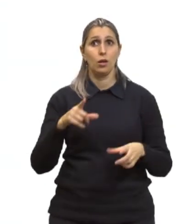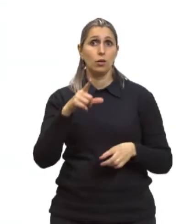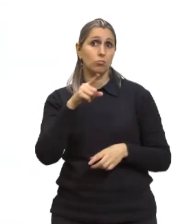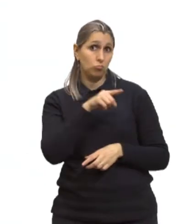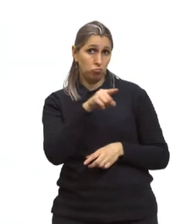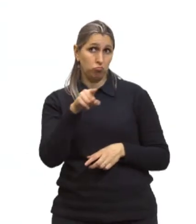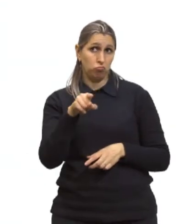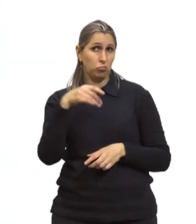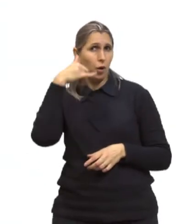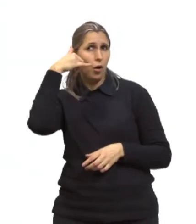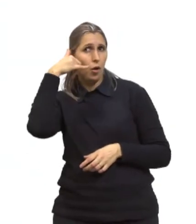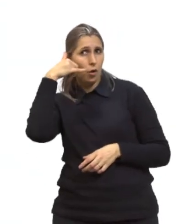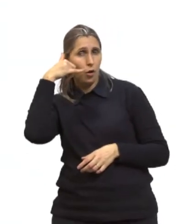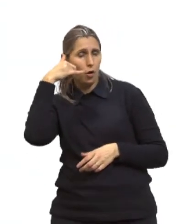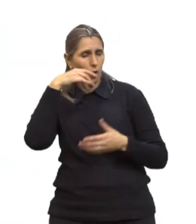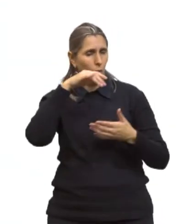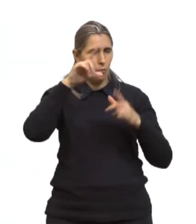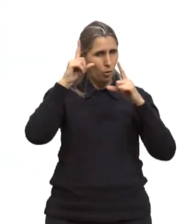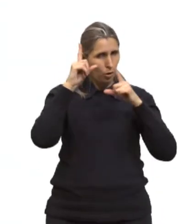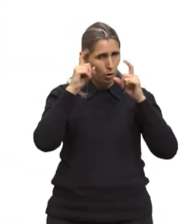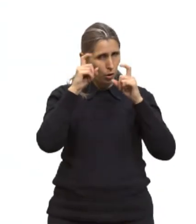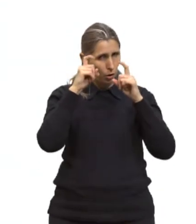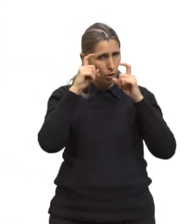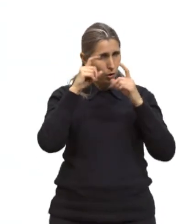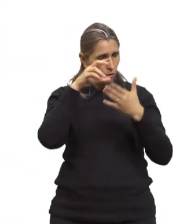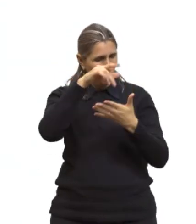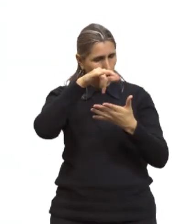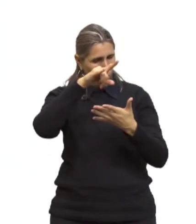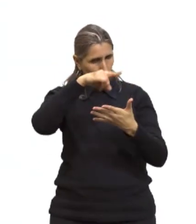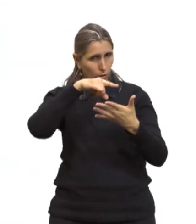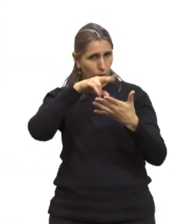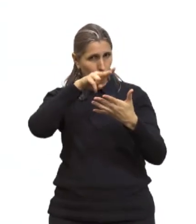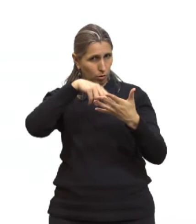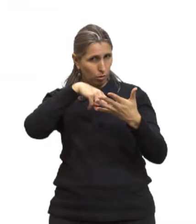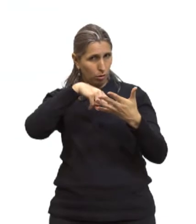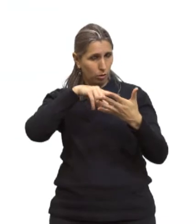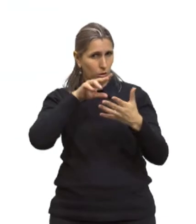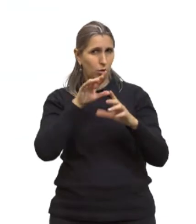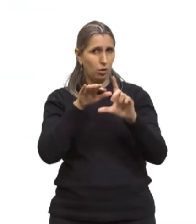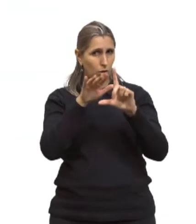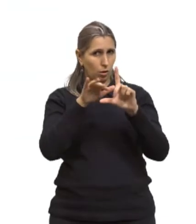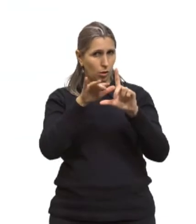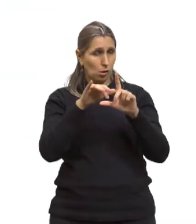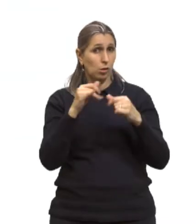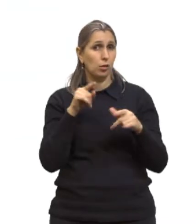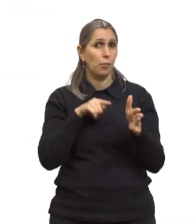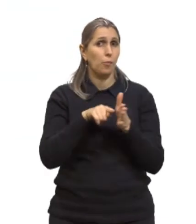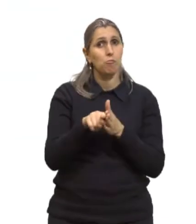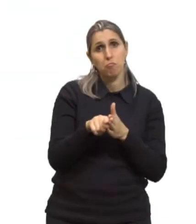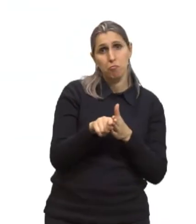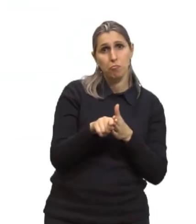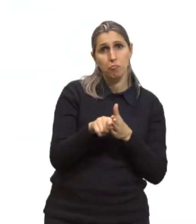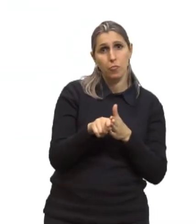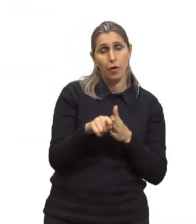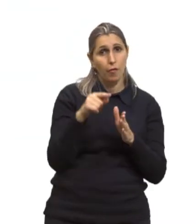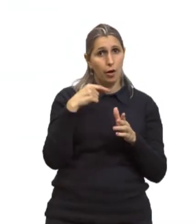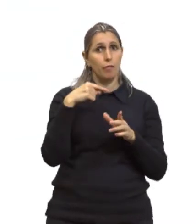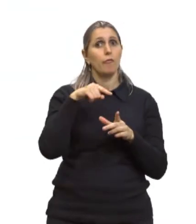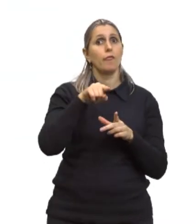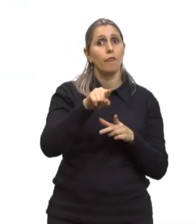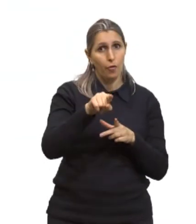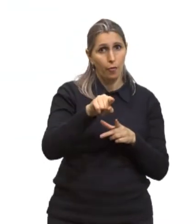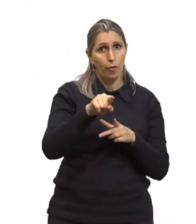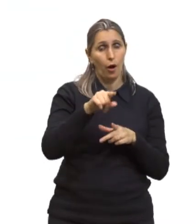pega o celular, bota na câmera, bota na telinha aí para você ler aqui, chegar nesse exercício, esse QR Code vai levar você a um